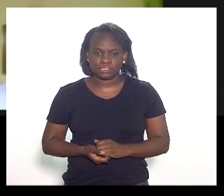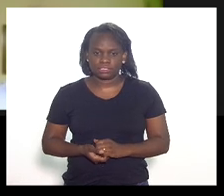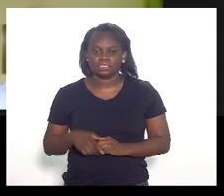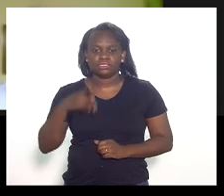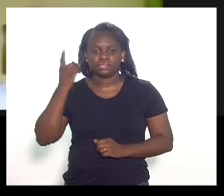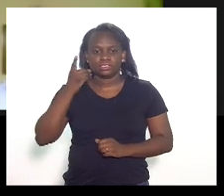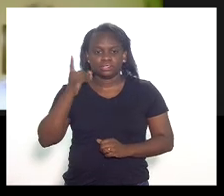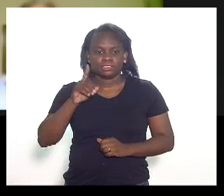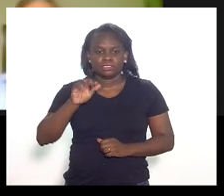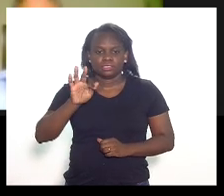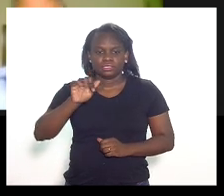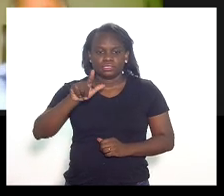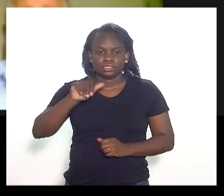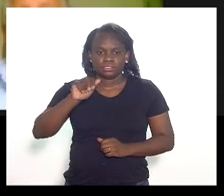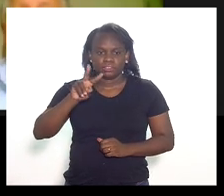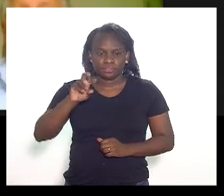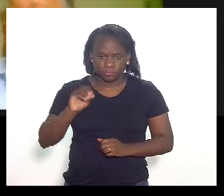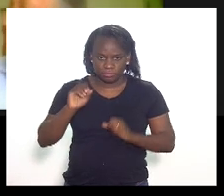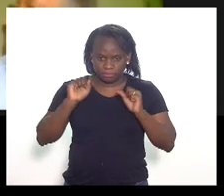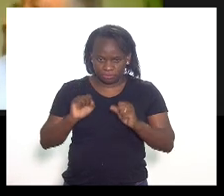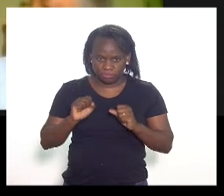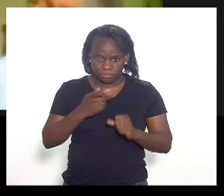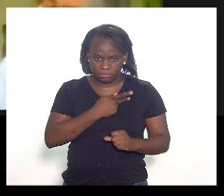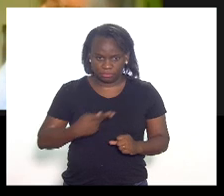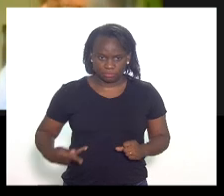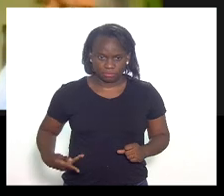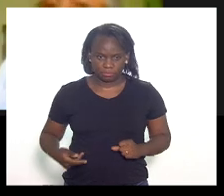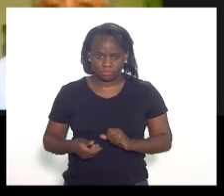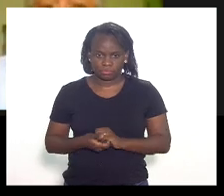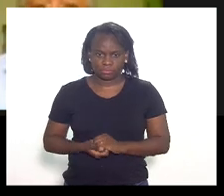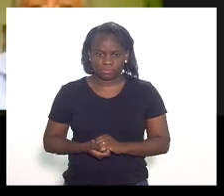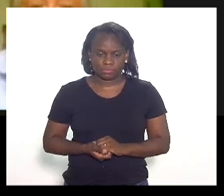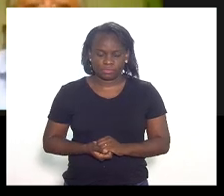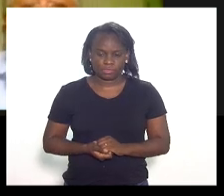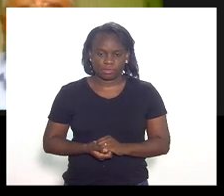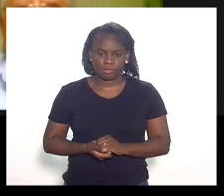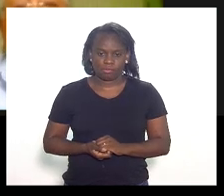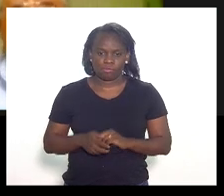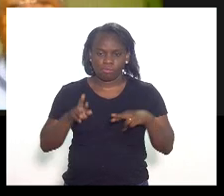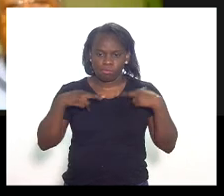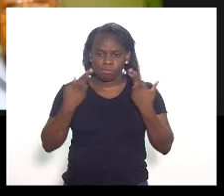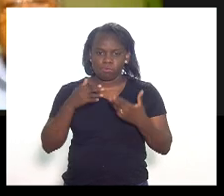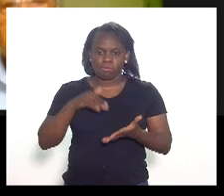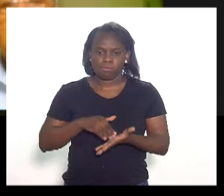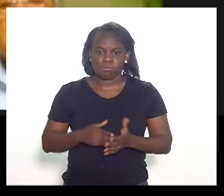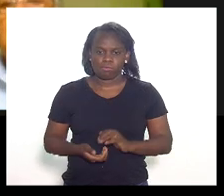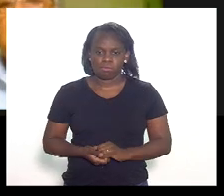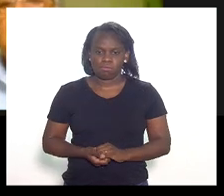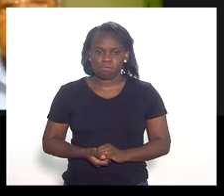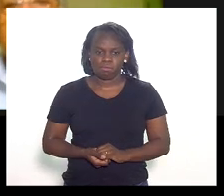Deputado Flávio Serafini, poderia presidir o expediente final?